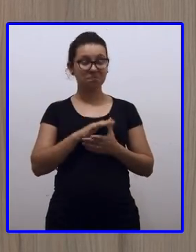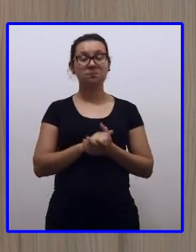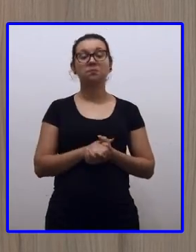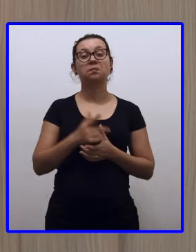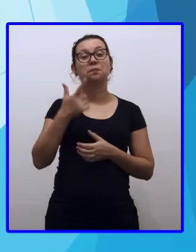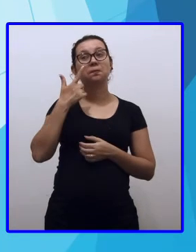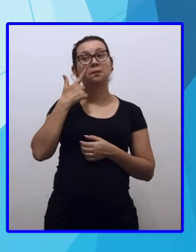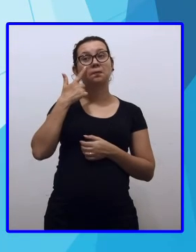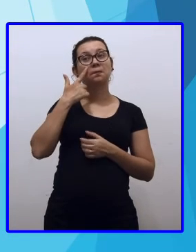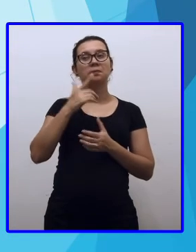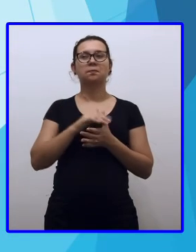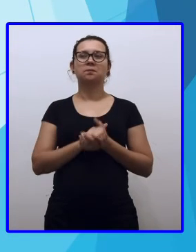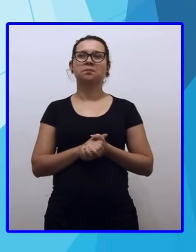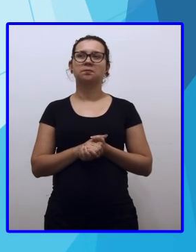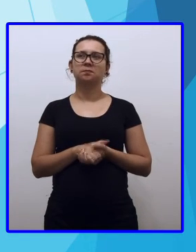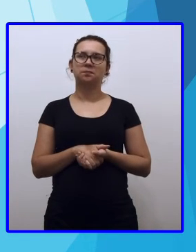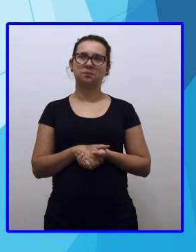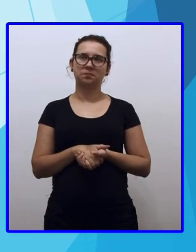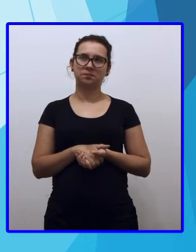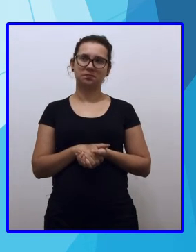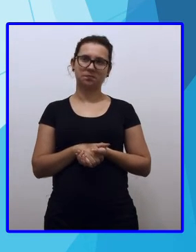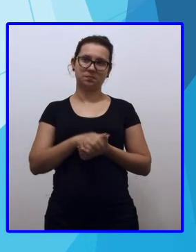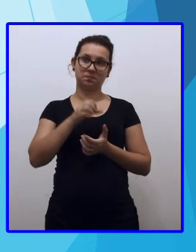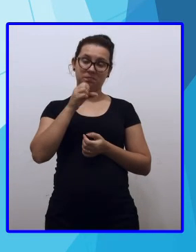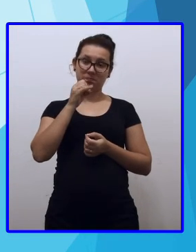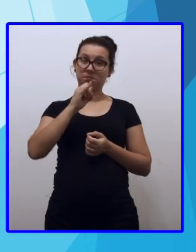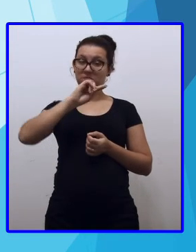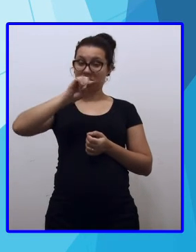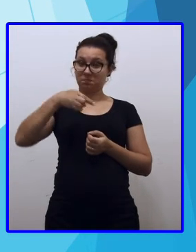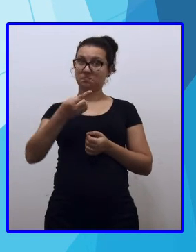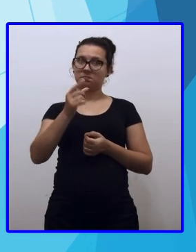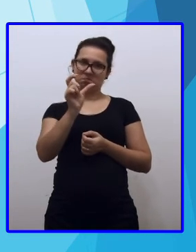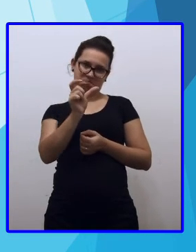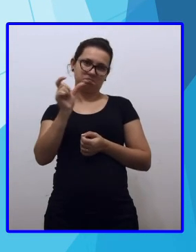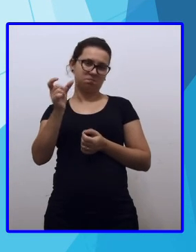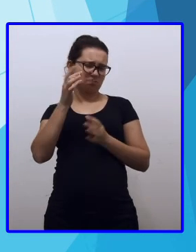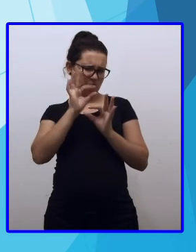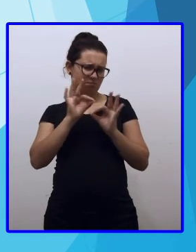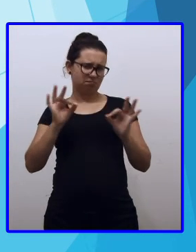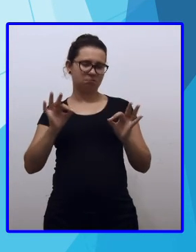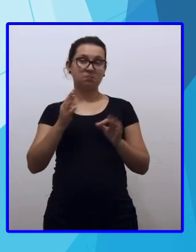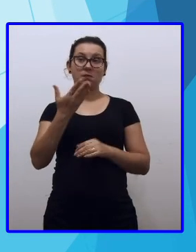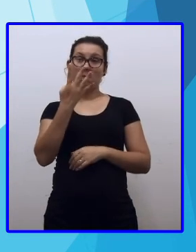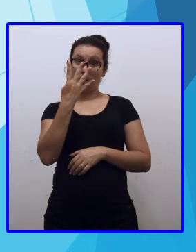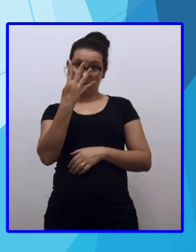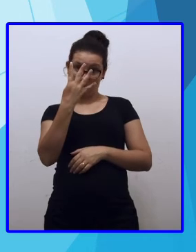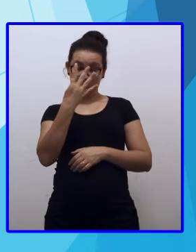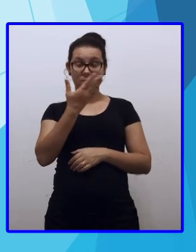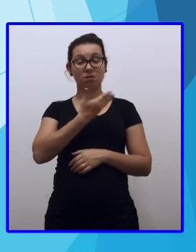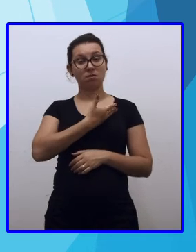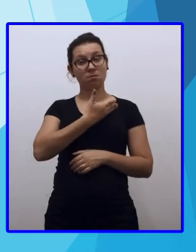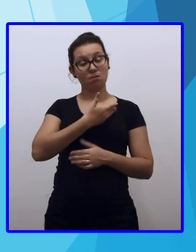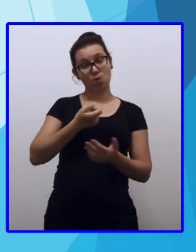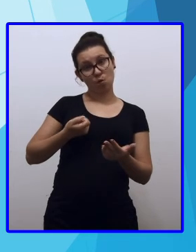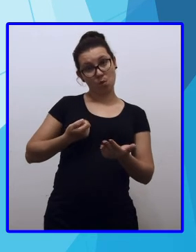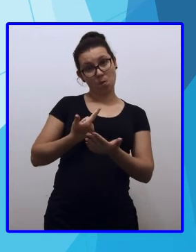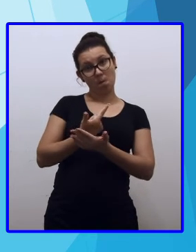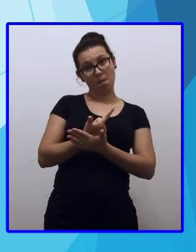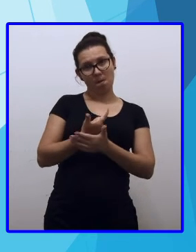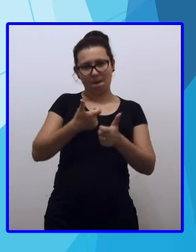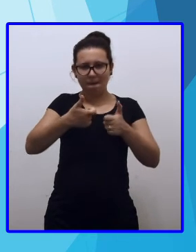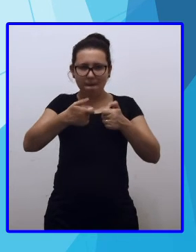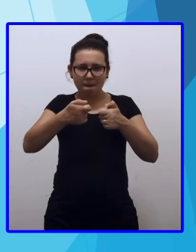Olha lá. Se tiver centavos, veja como é simples. Quatro amigos compraram um